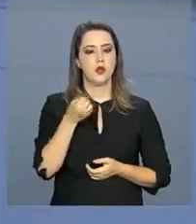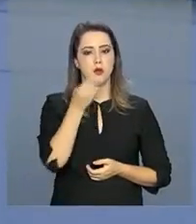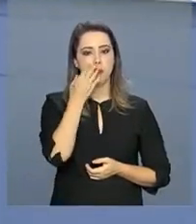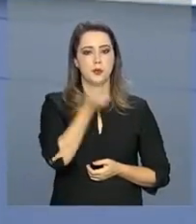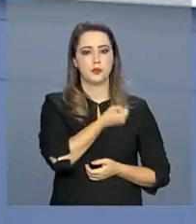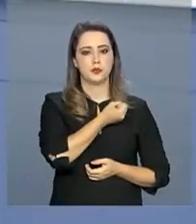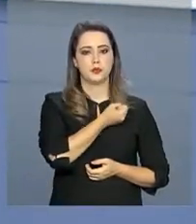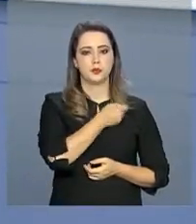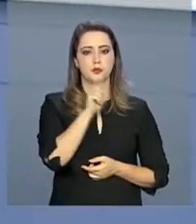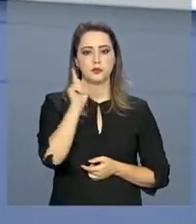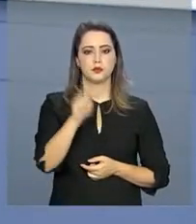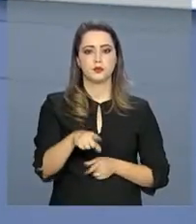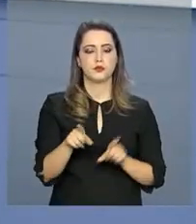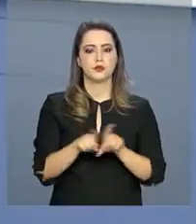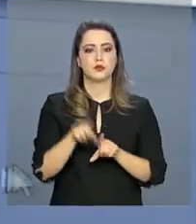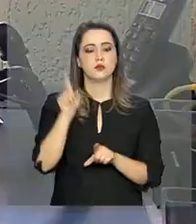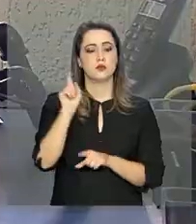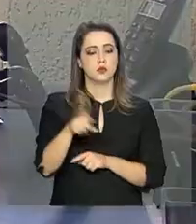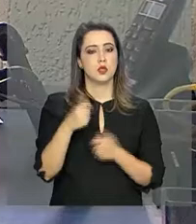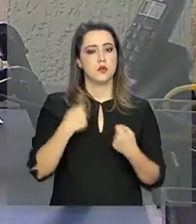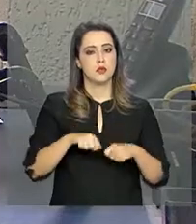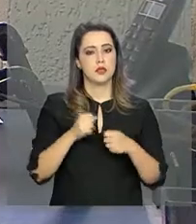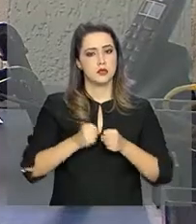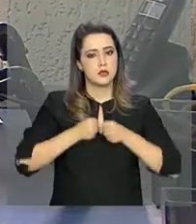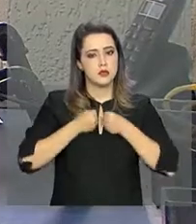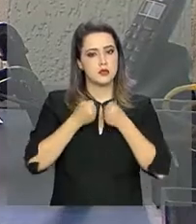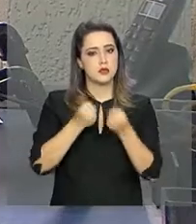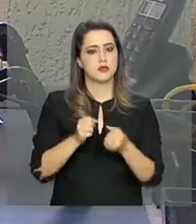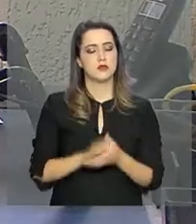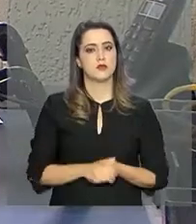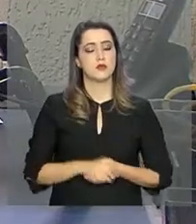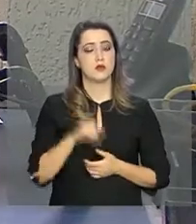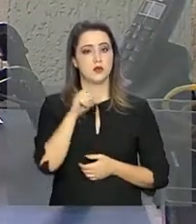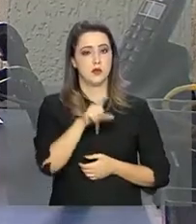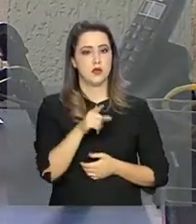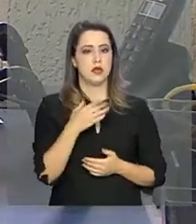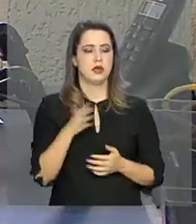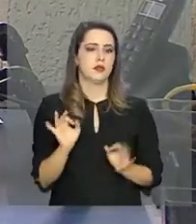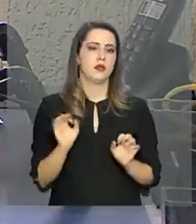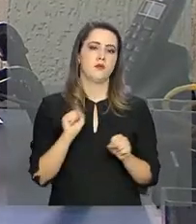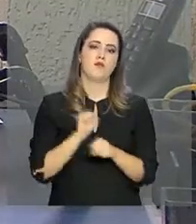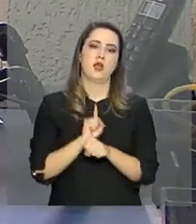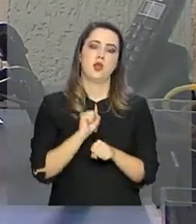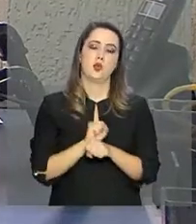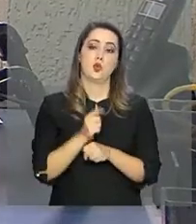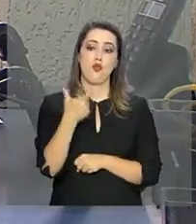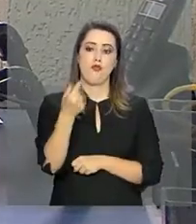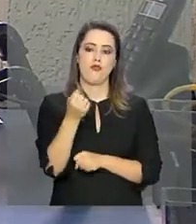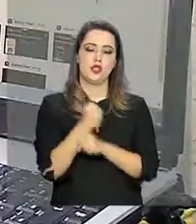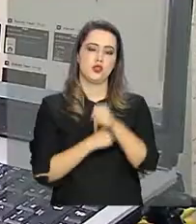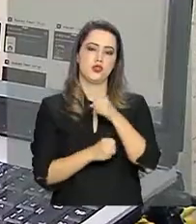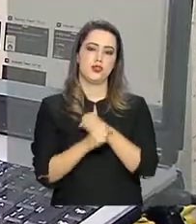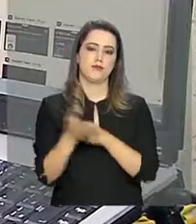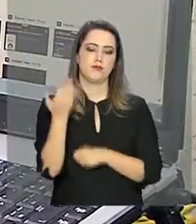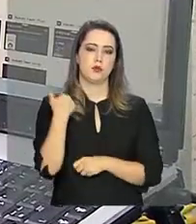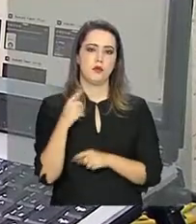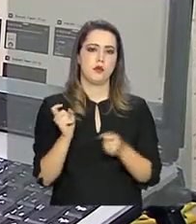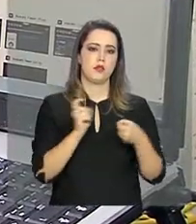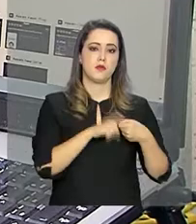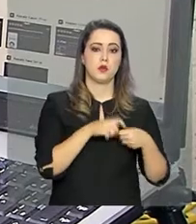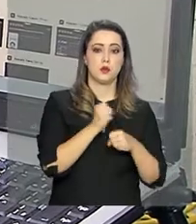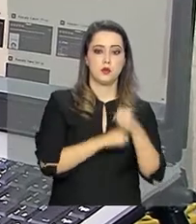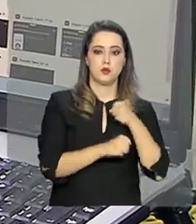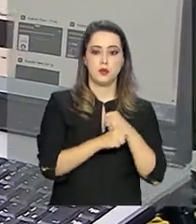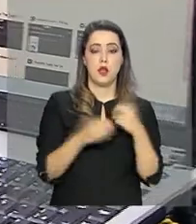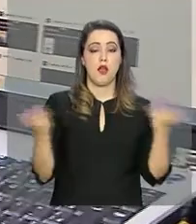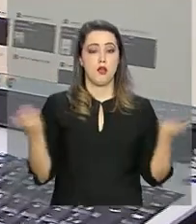nota e conseguir um diploma, é preciso se esforçar. O Carlos parou com os estudos há 20 anos, mas voltou no ano passado.